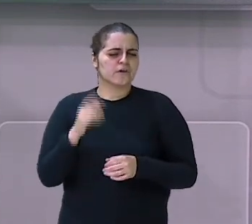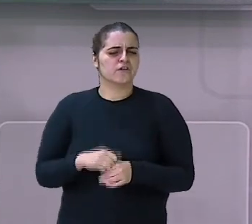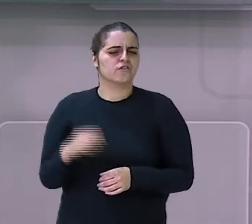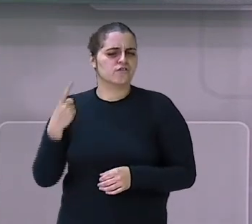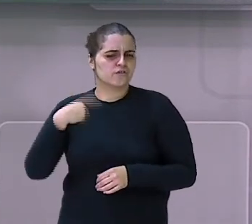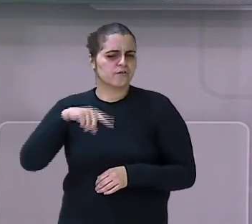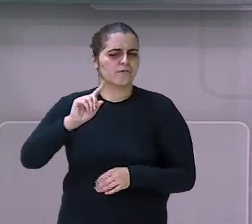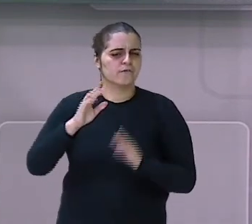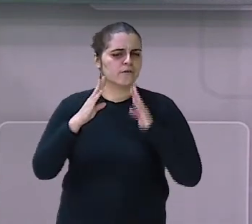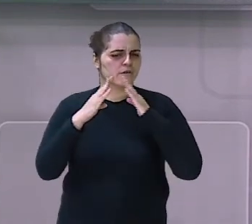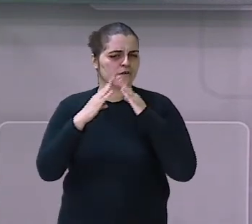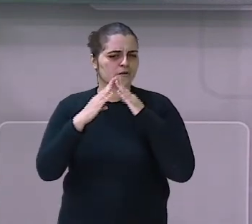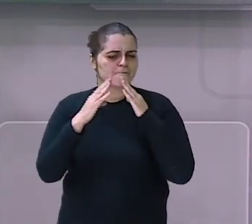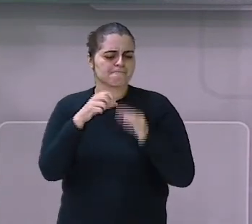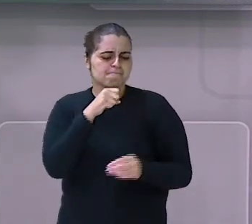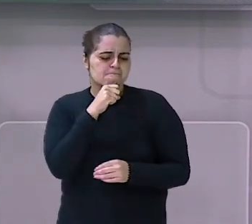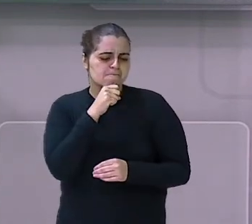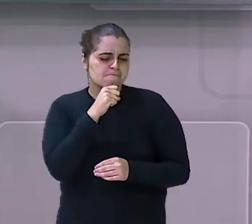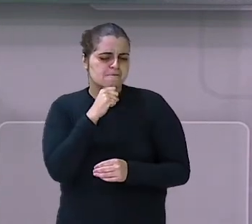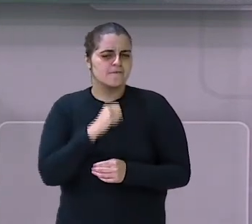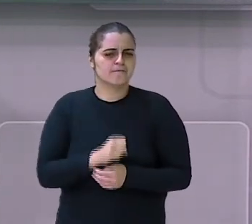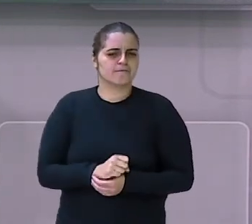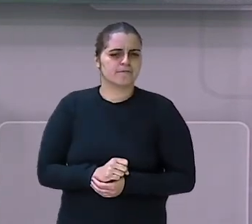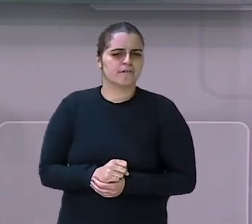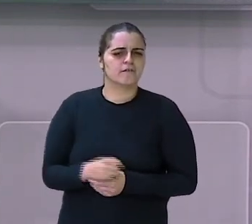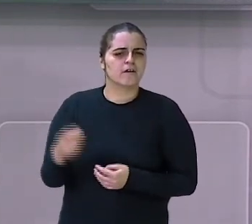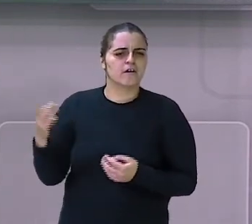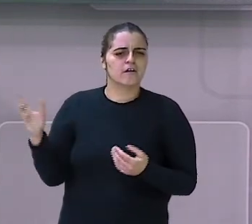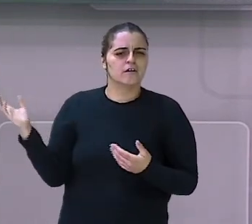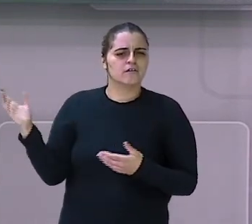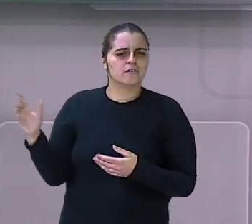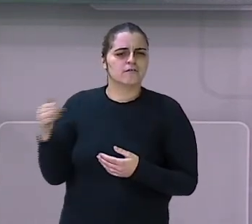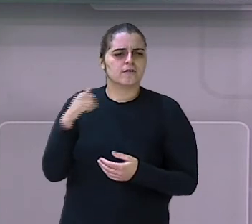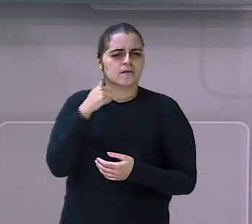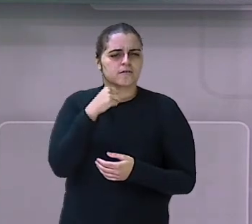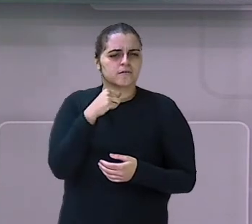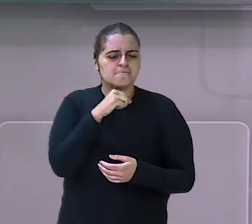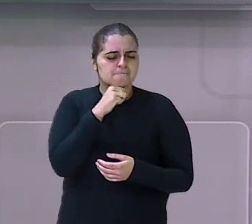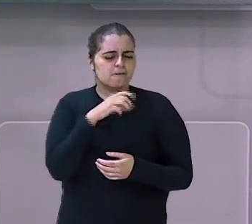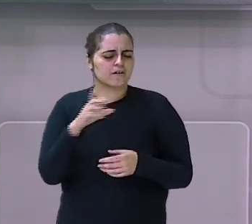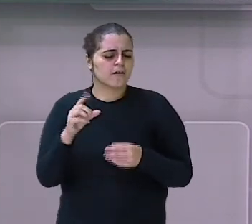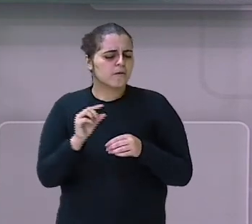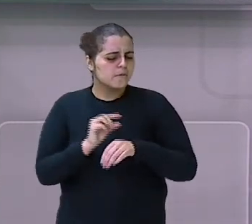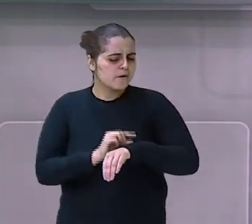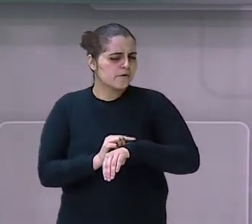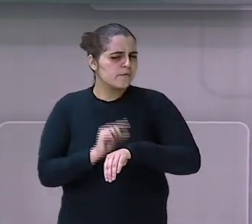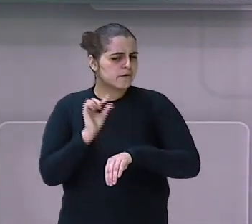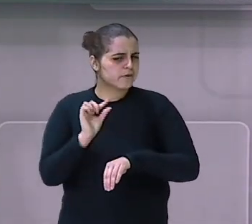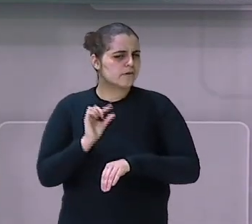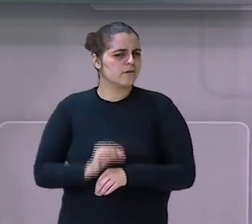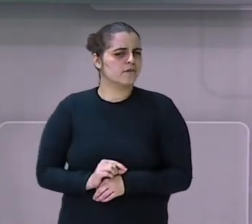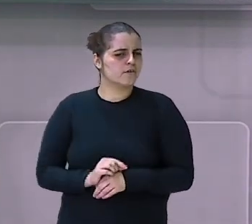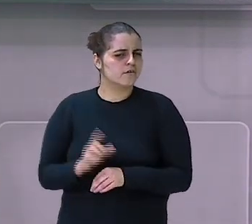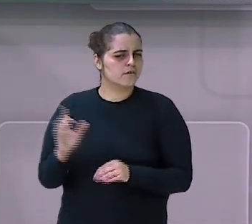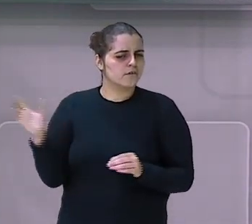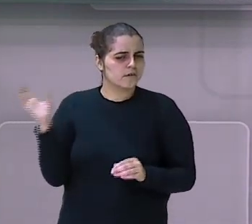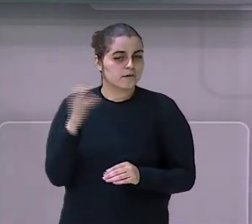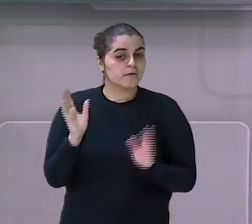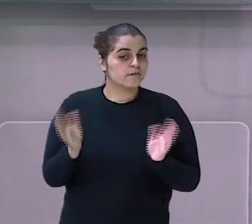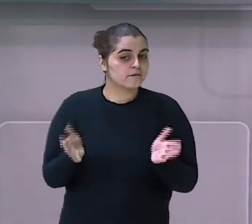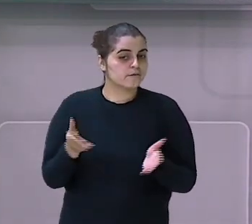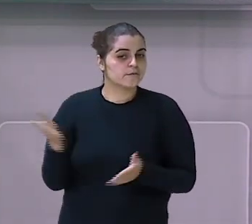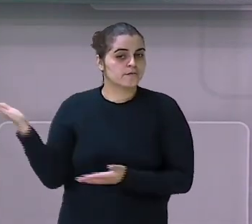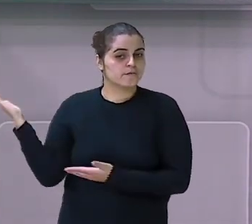Então, é hoje. Ele vai hoje. Só que não vai ser agora. Vai ser daqui a pouco. Ele vai na casa da